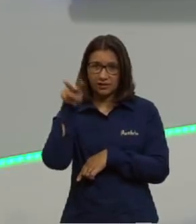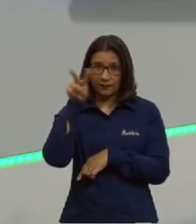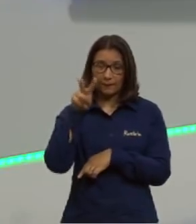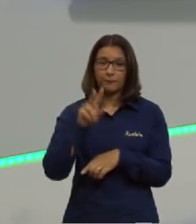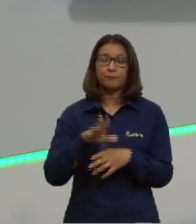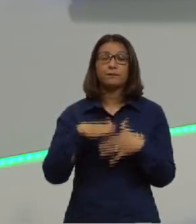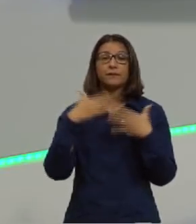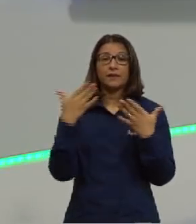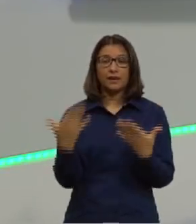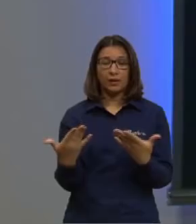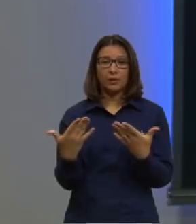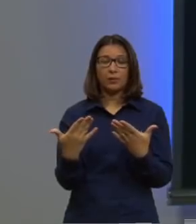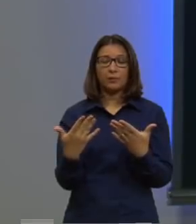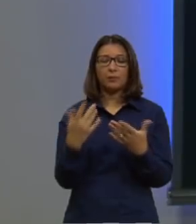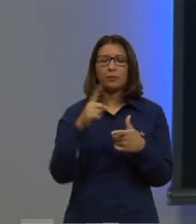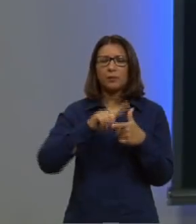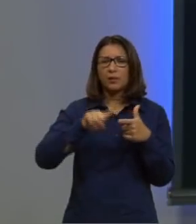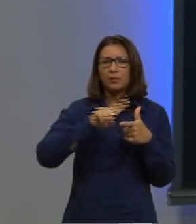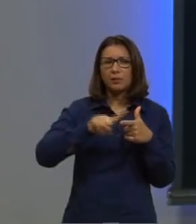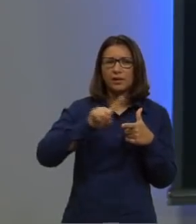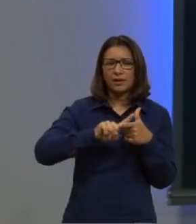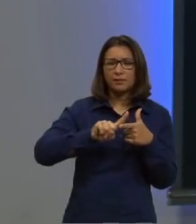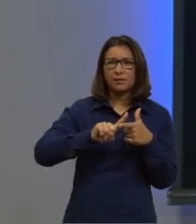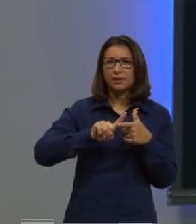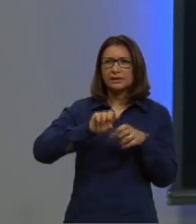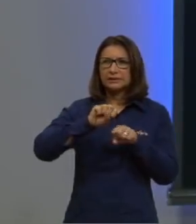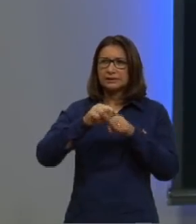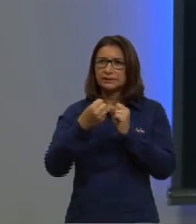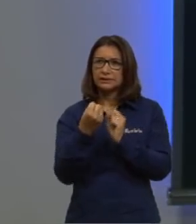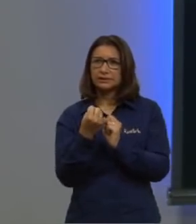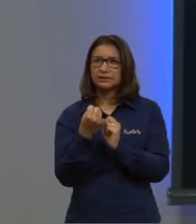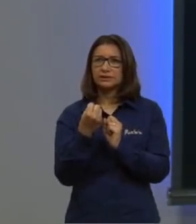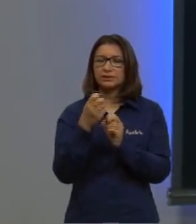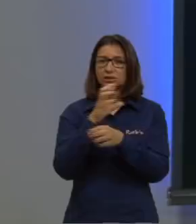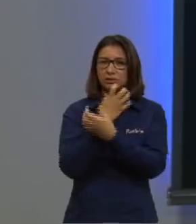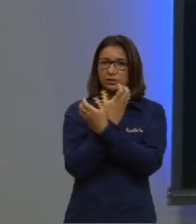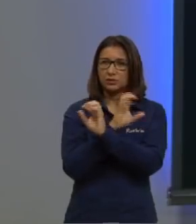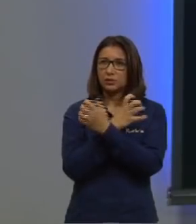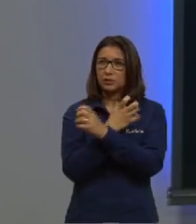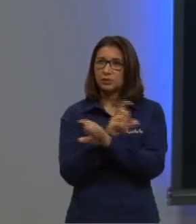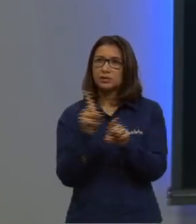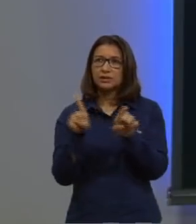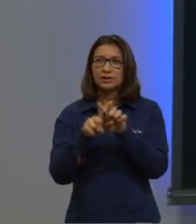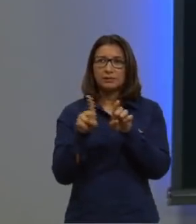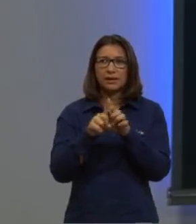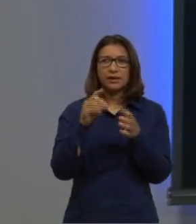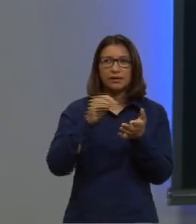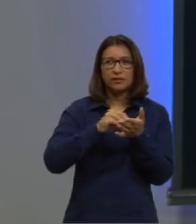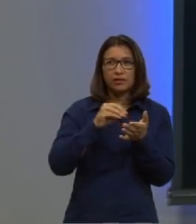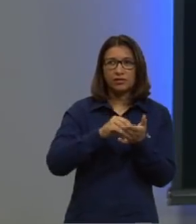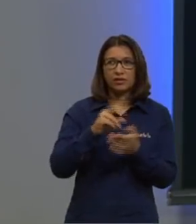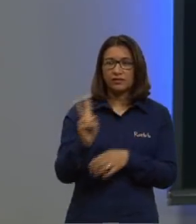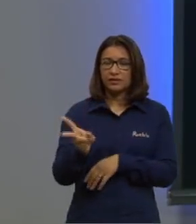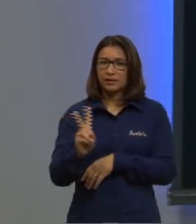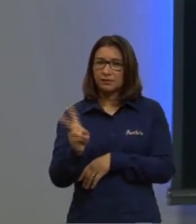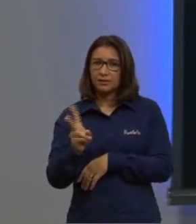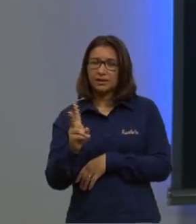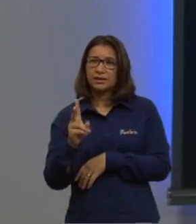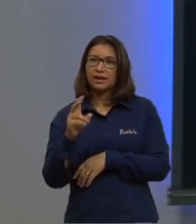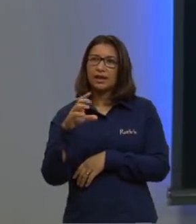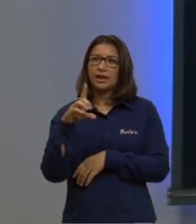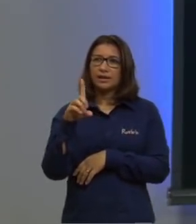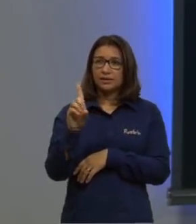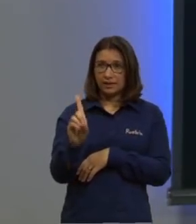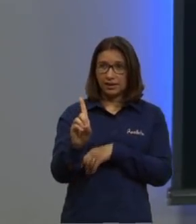Deformações ósseas, letra D, vitamina D, lembra lá da nossa aula de tecido